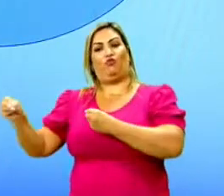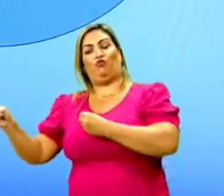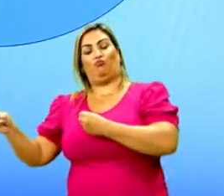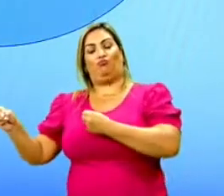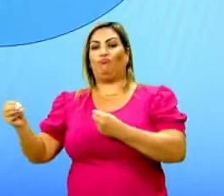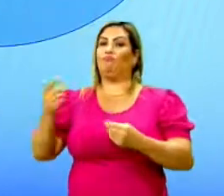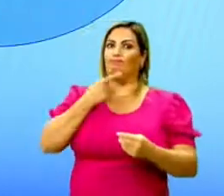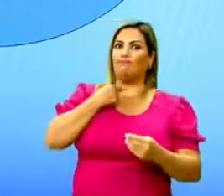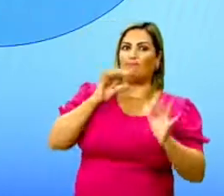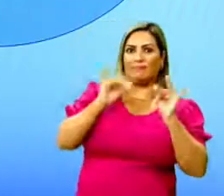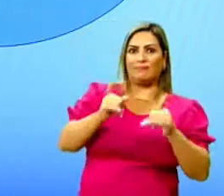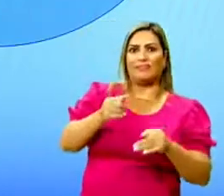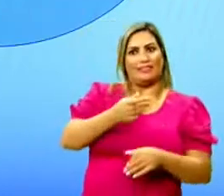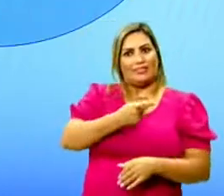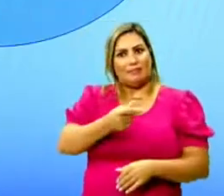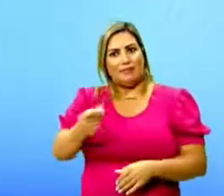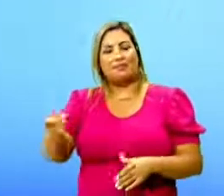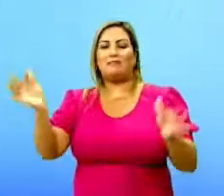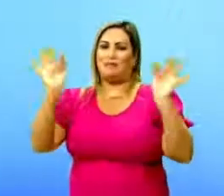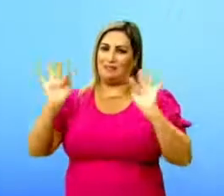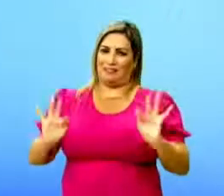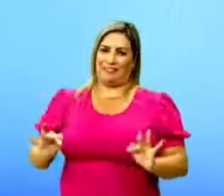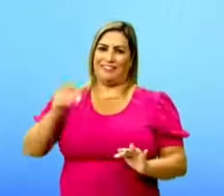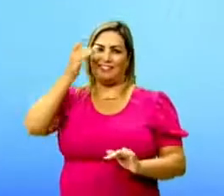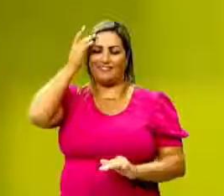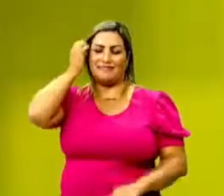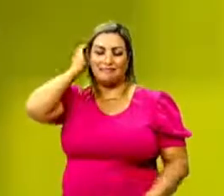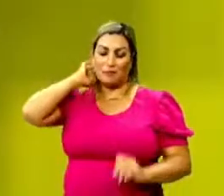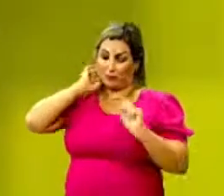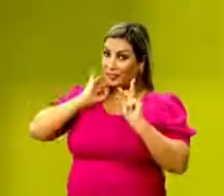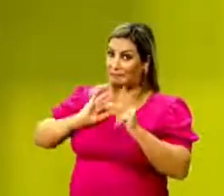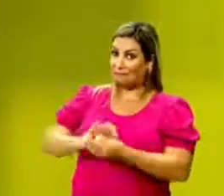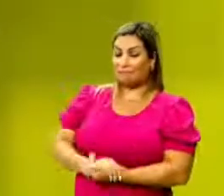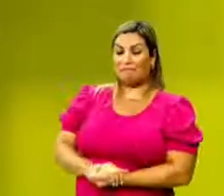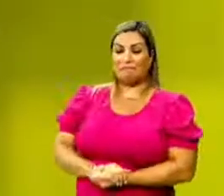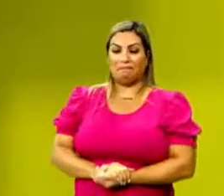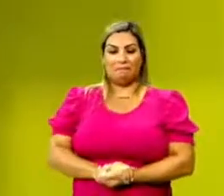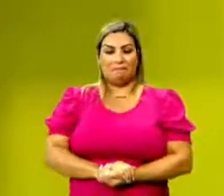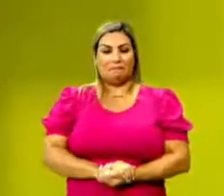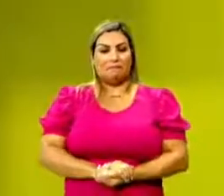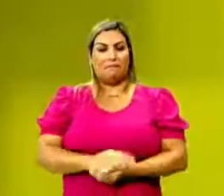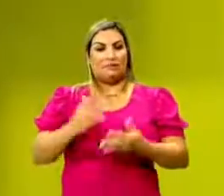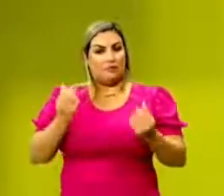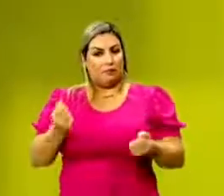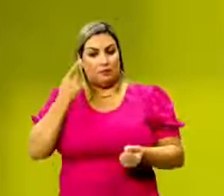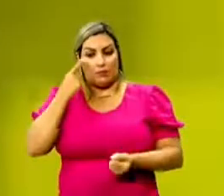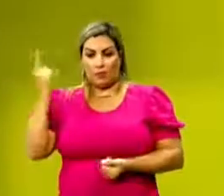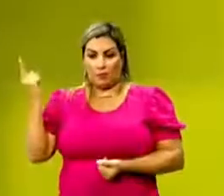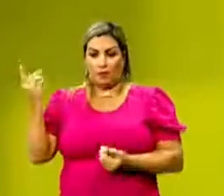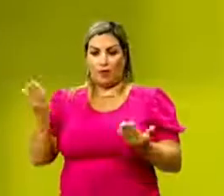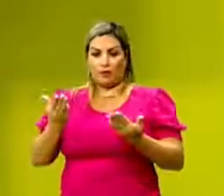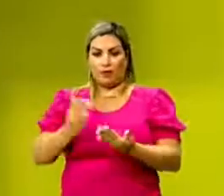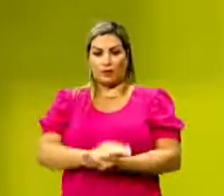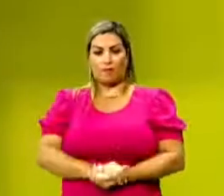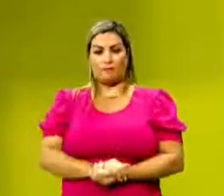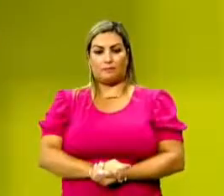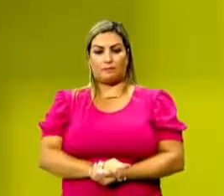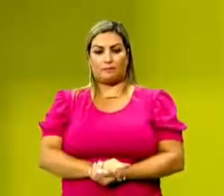deseja, de que o final seja sempre feliz. Correto? Então, vamos lá. Agora nós vamos